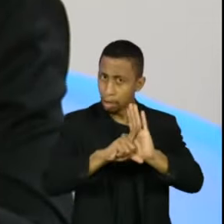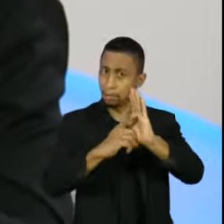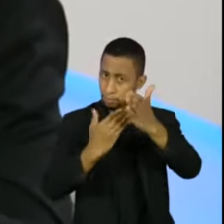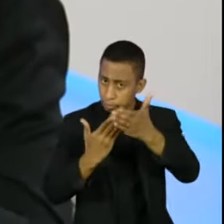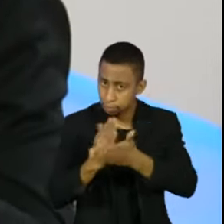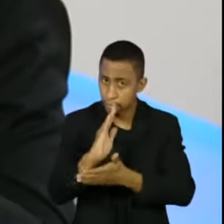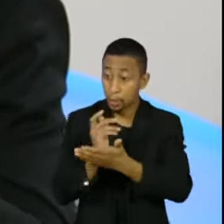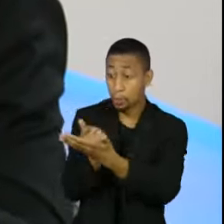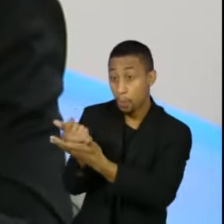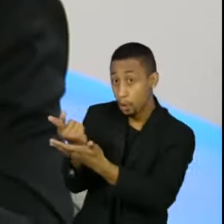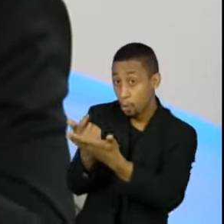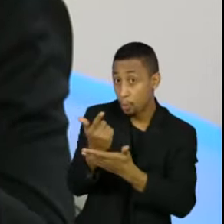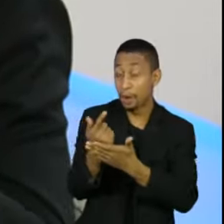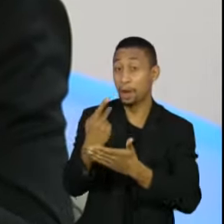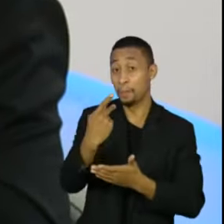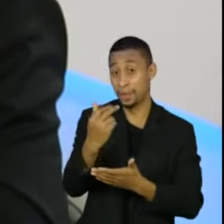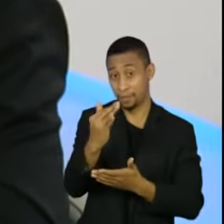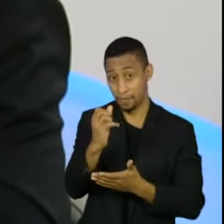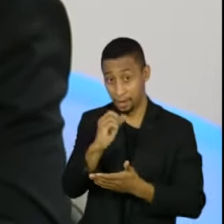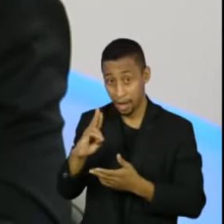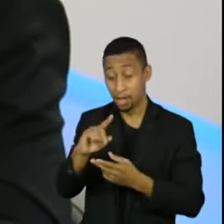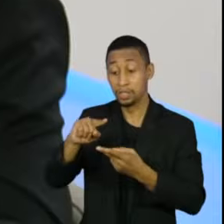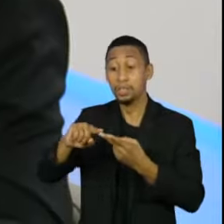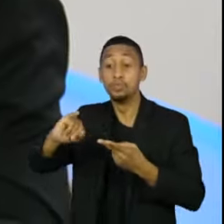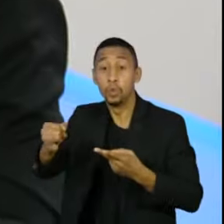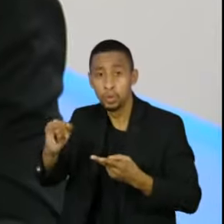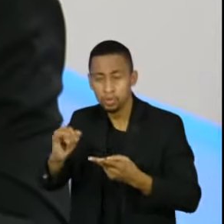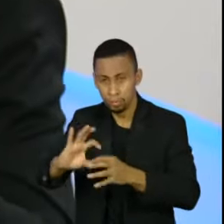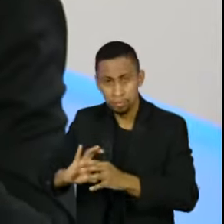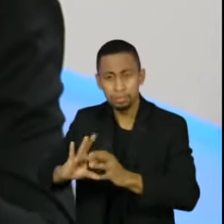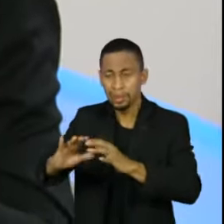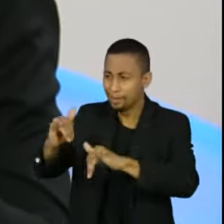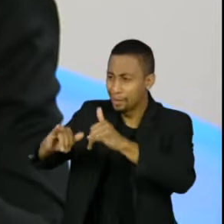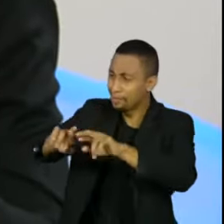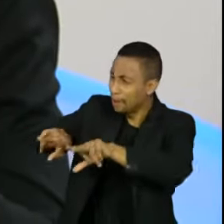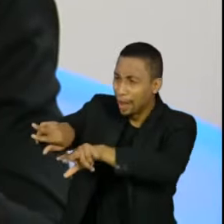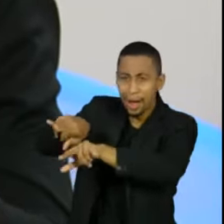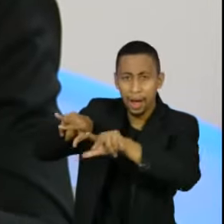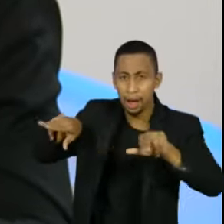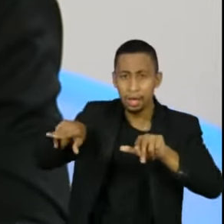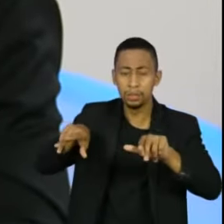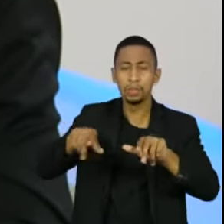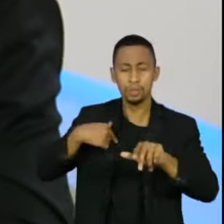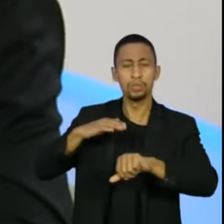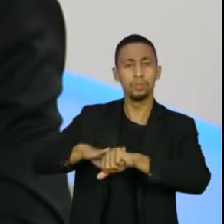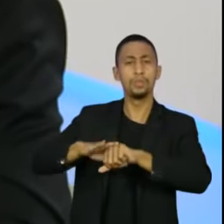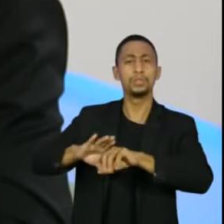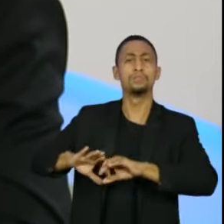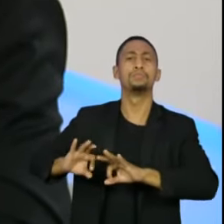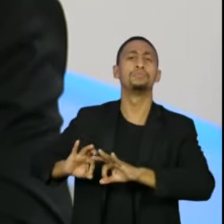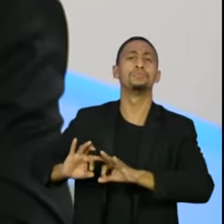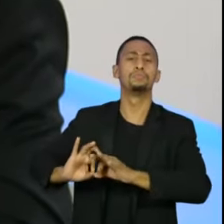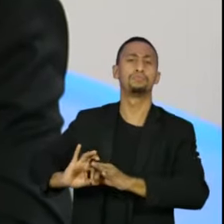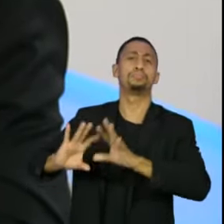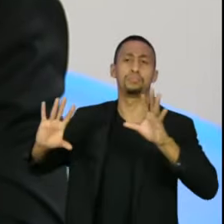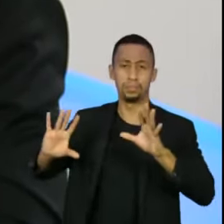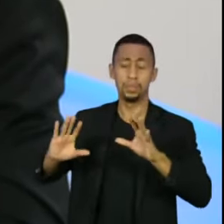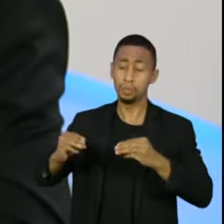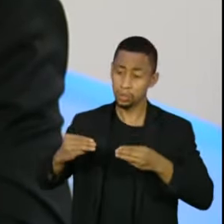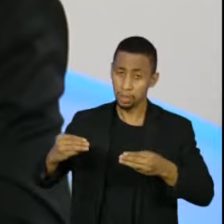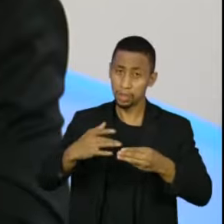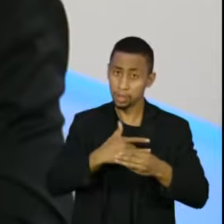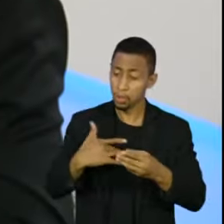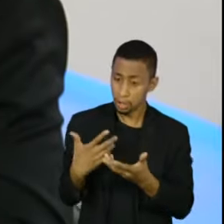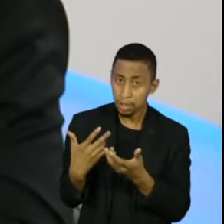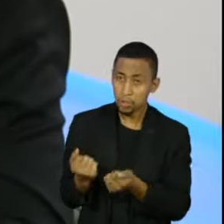a comprar de Pfizer, de Janssen, de outras tantas laboratórias, nós estamos fazendo isso e estamos tendo a aceitação do Ministério da Saúde nessa